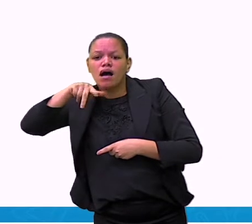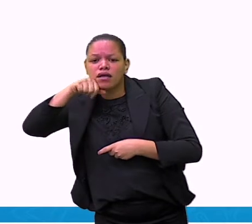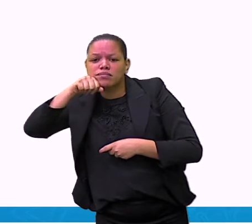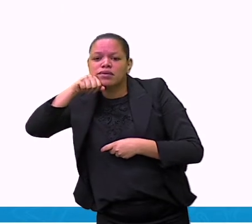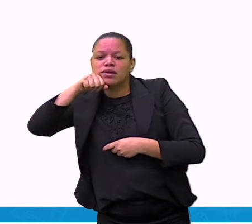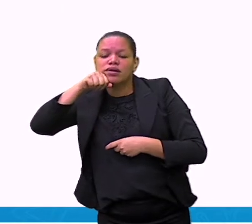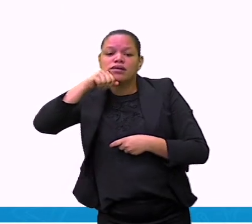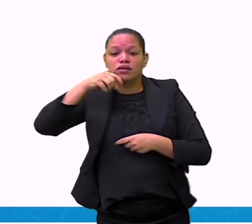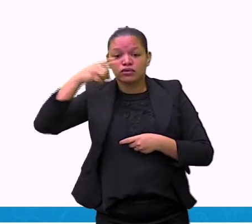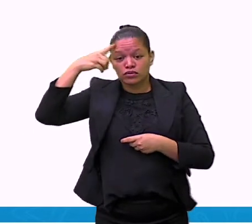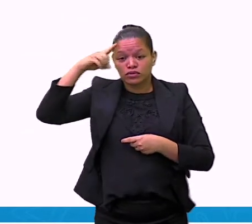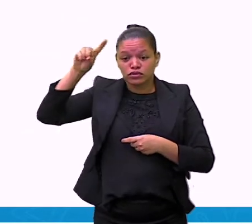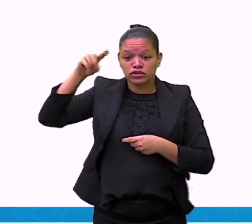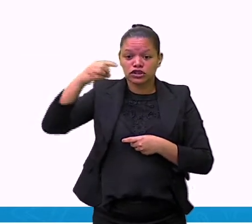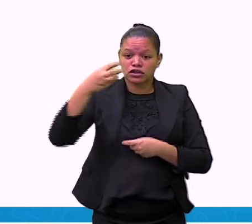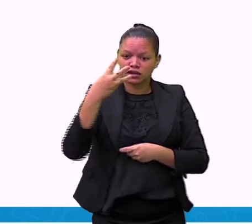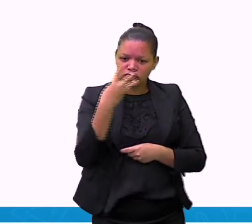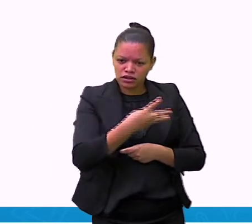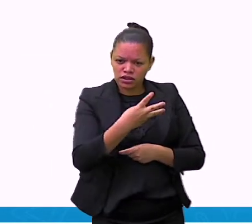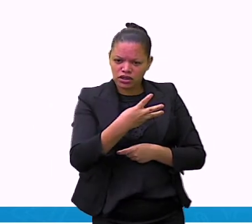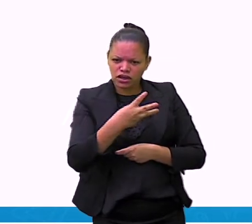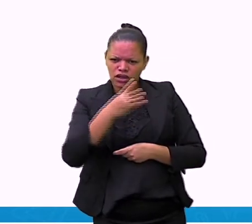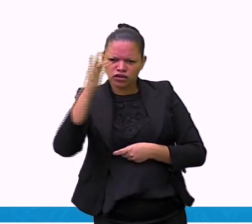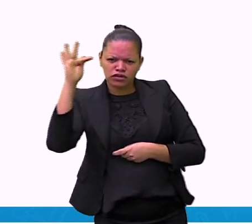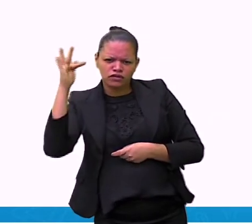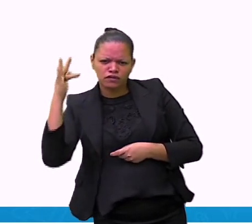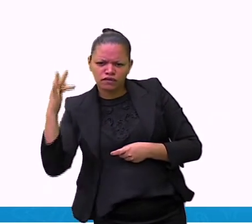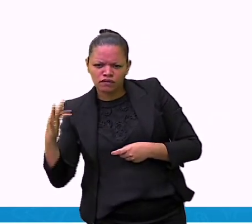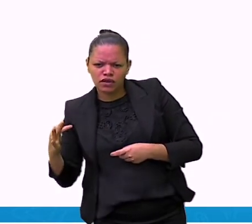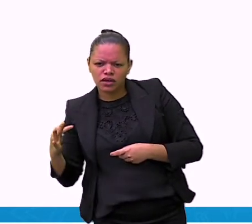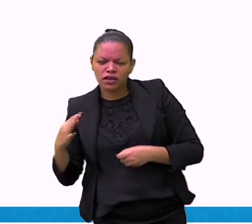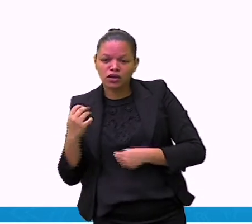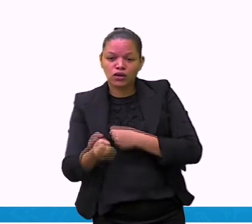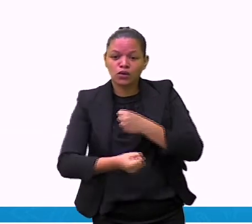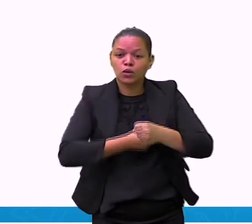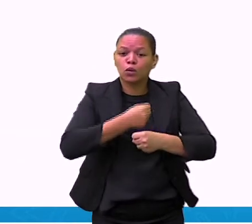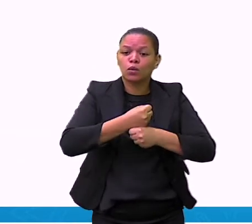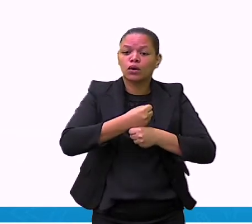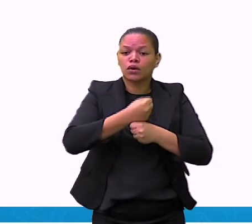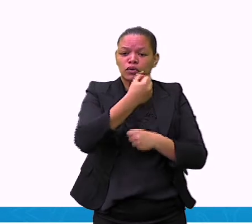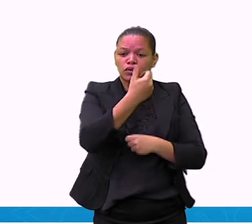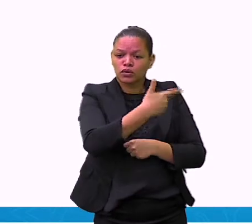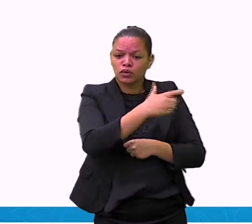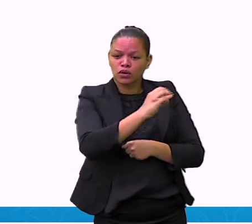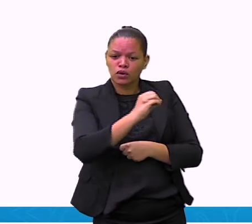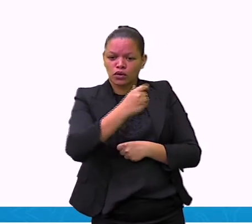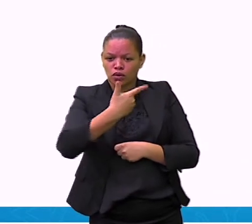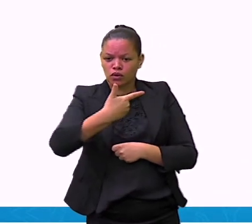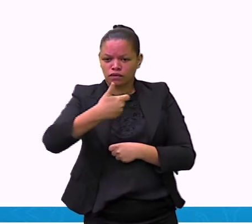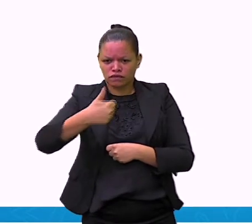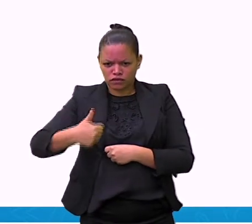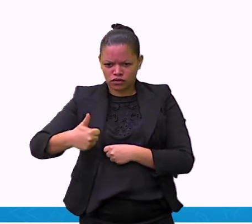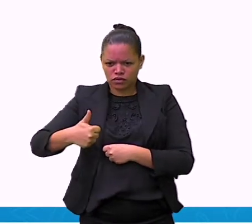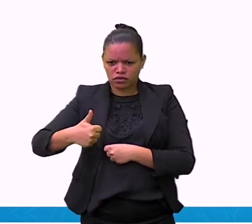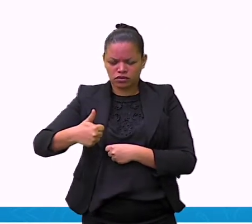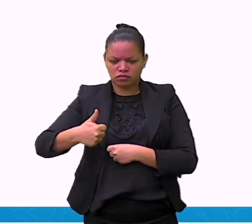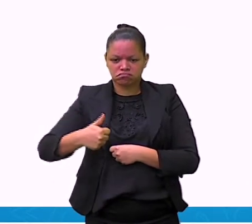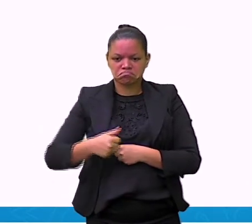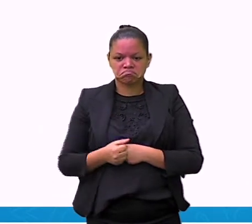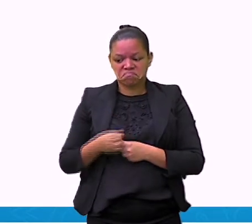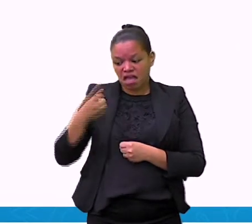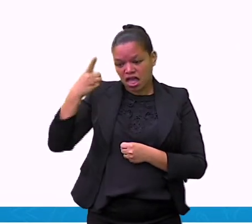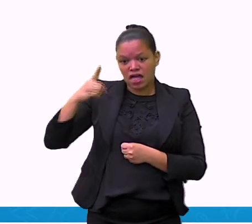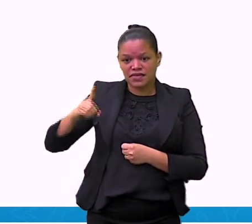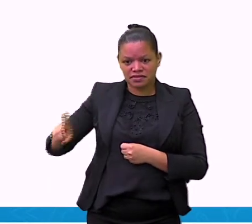Olha, com essa data aí, já dá para nós localizarmos se é uma notícia